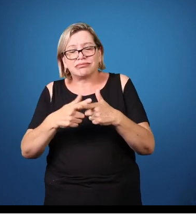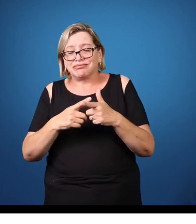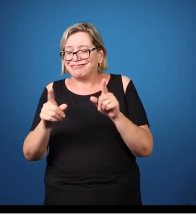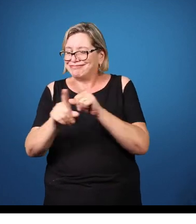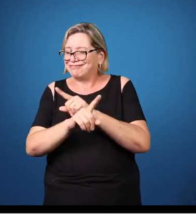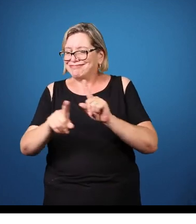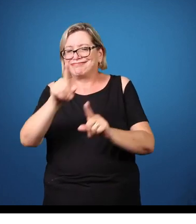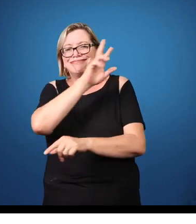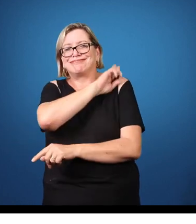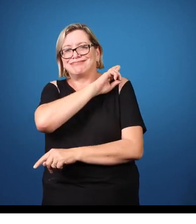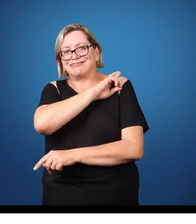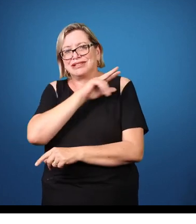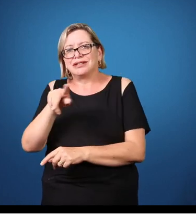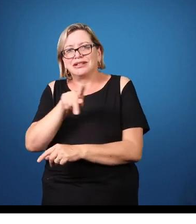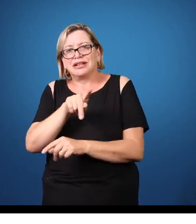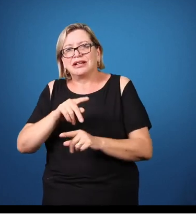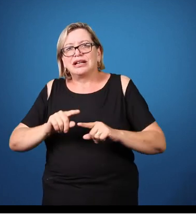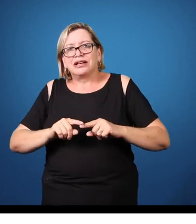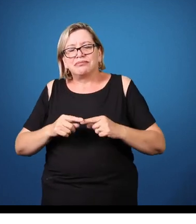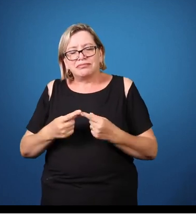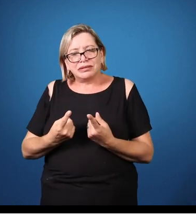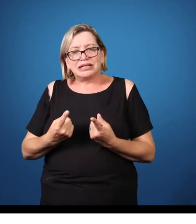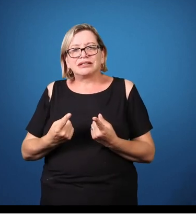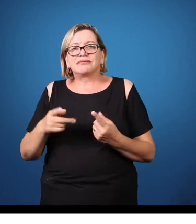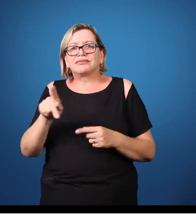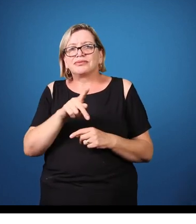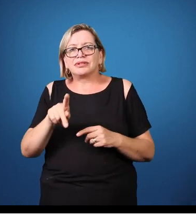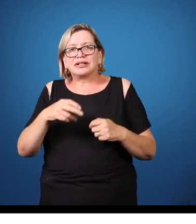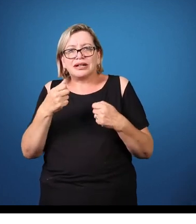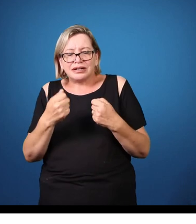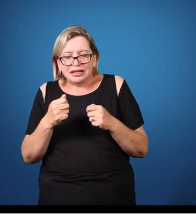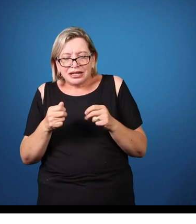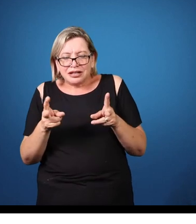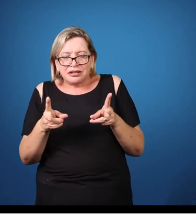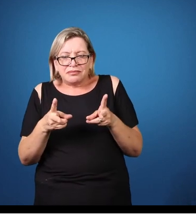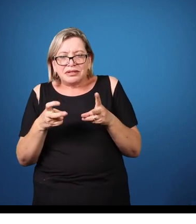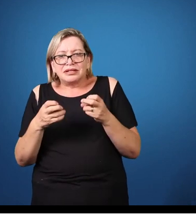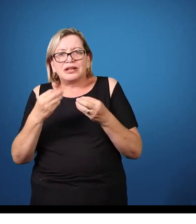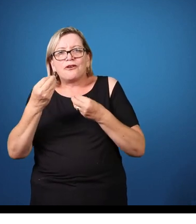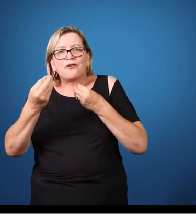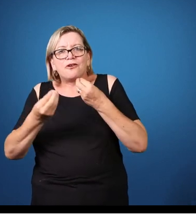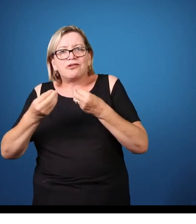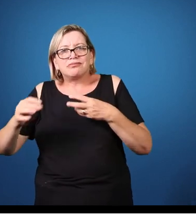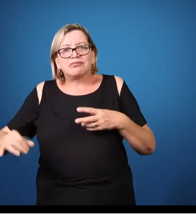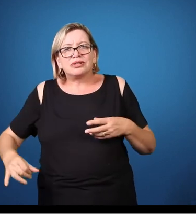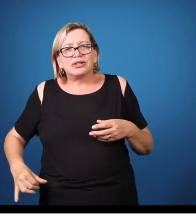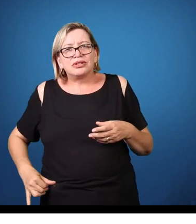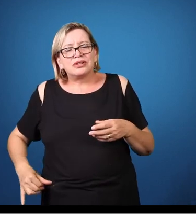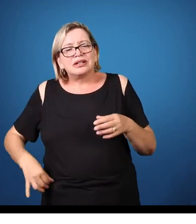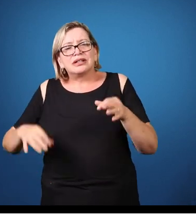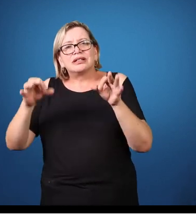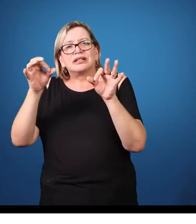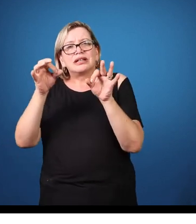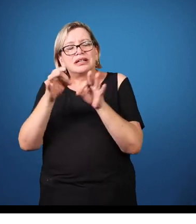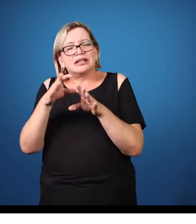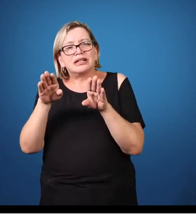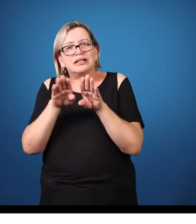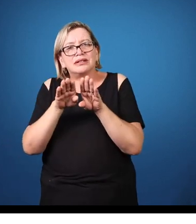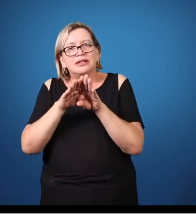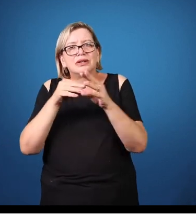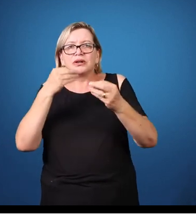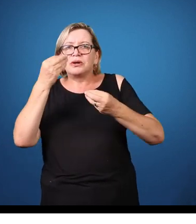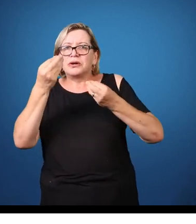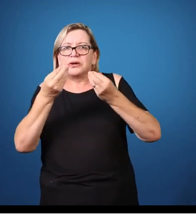tratado se necessário e como esse sujeito que vivencia esse sofrimento pode continuar o seu processo de aprendizado